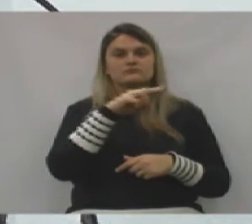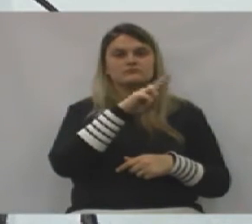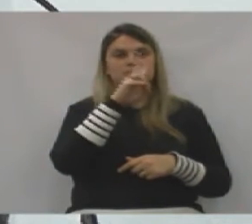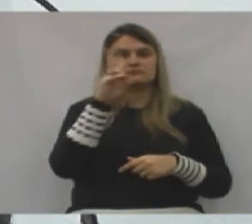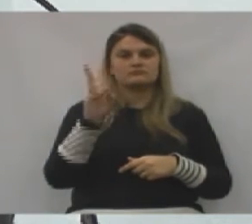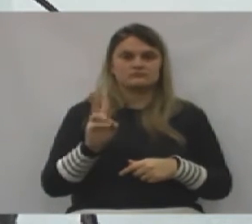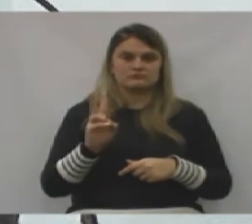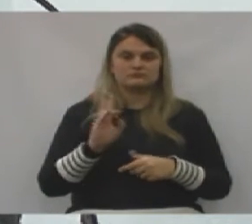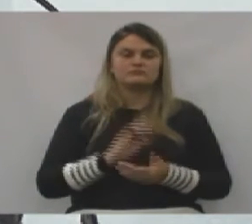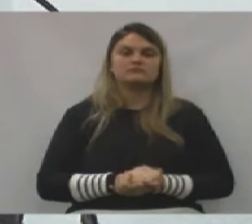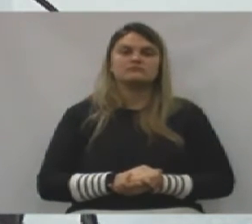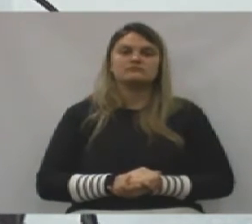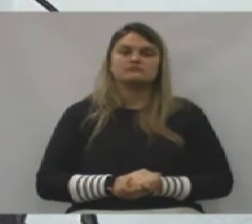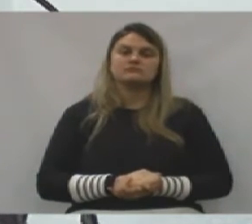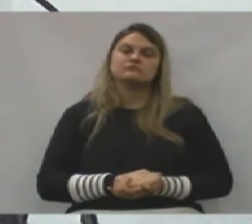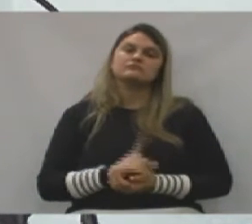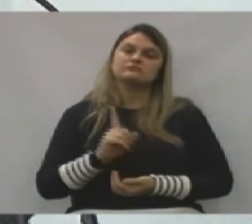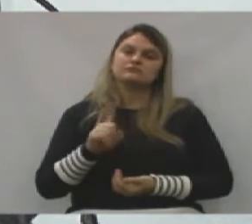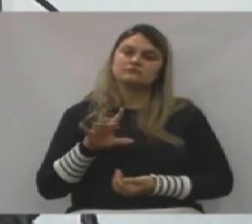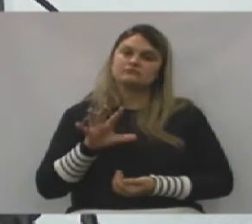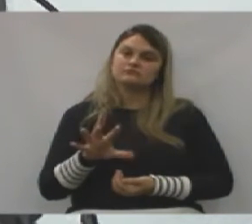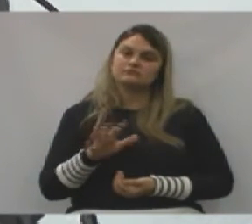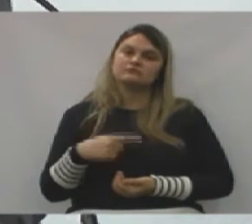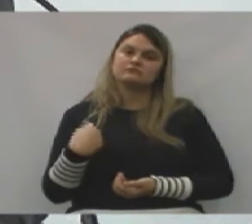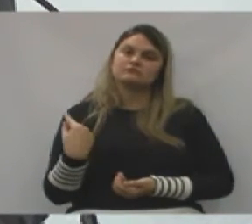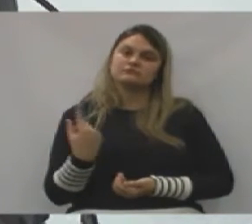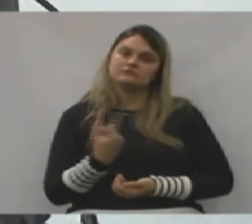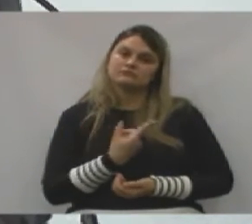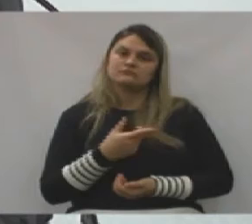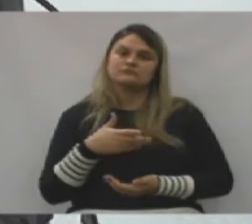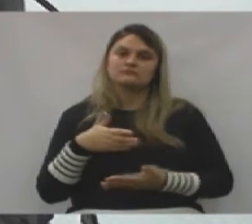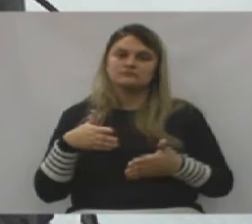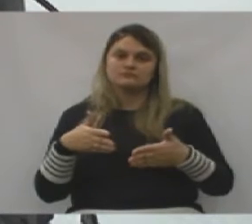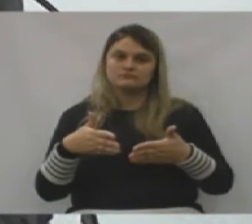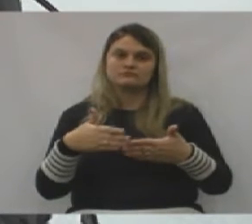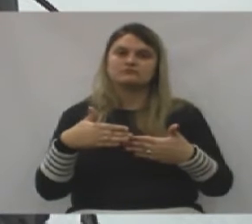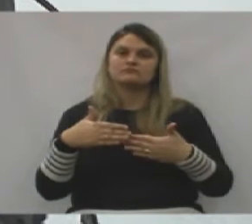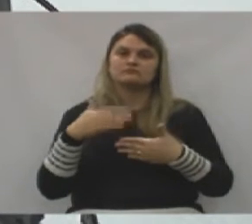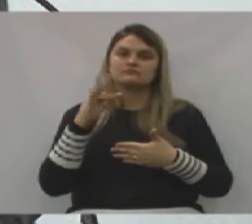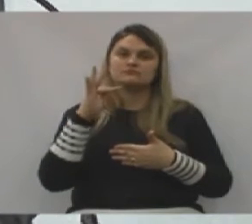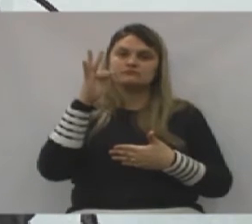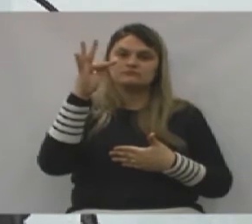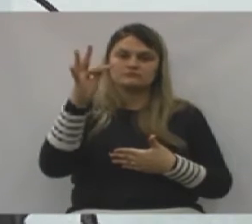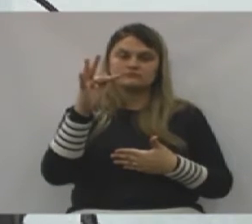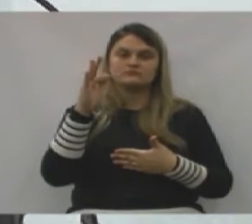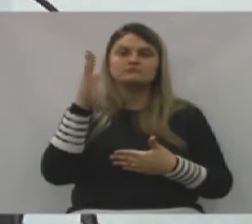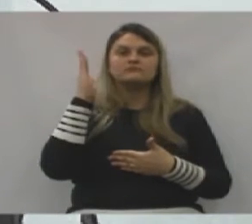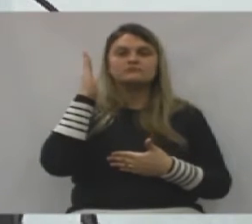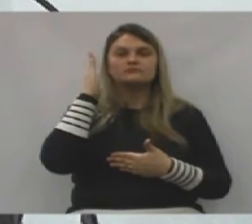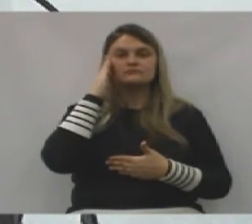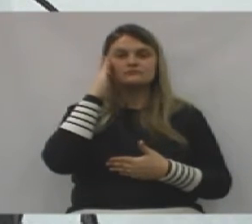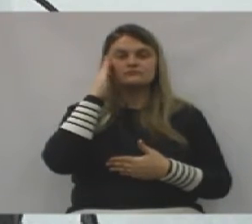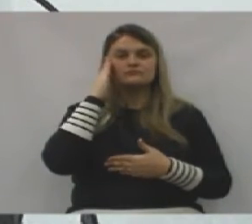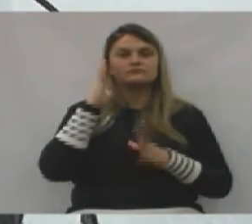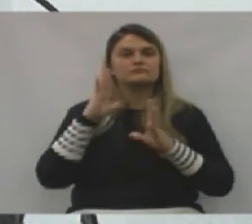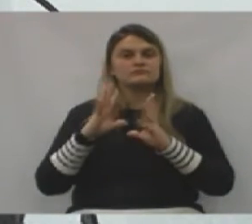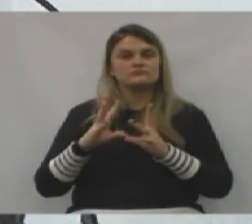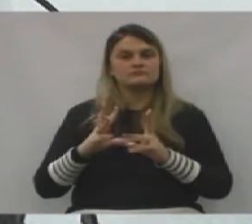Vitória, e é dessa maneira que a gente vai tocar o barco. Saibam todos